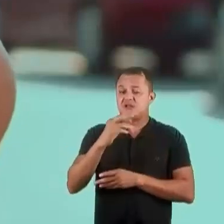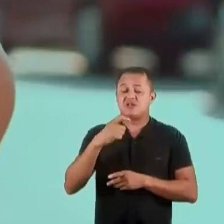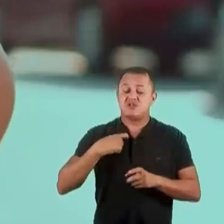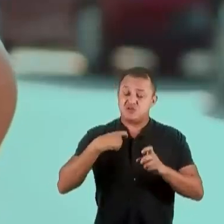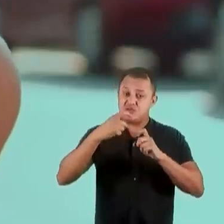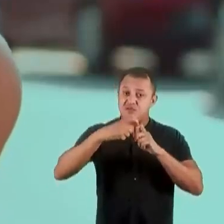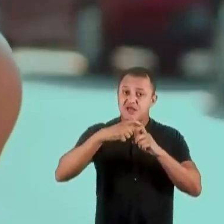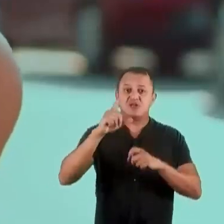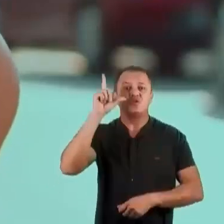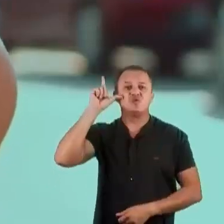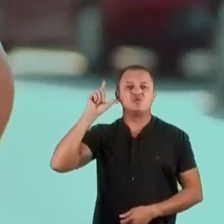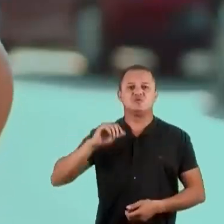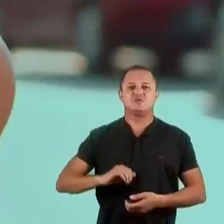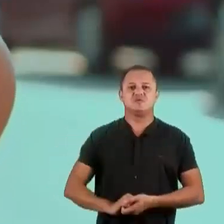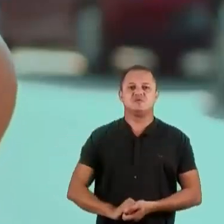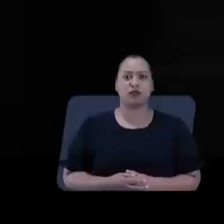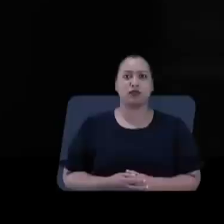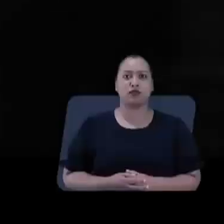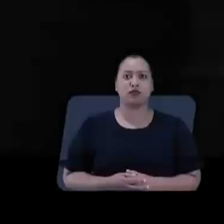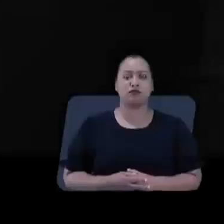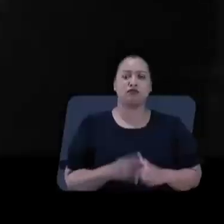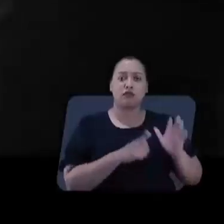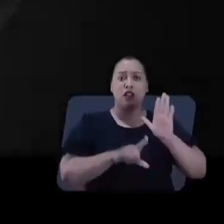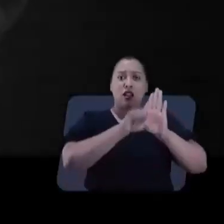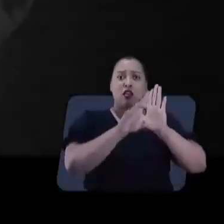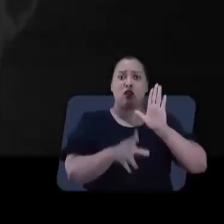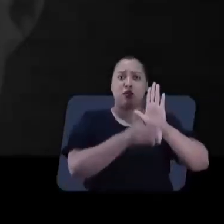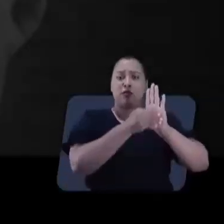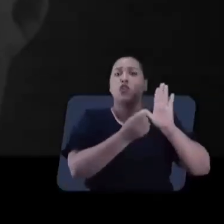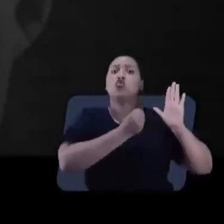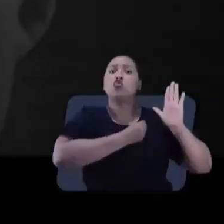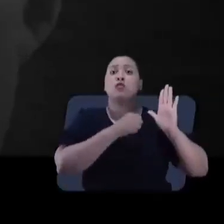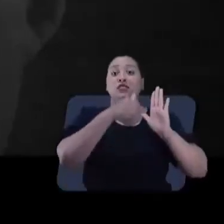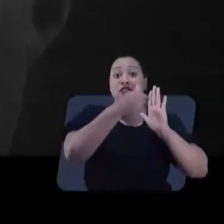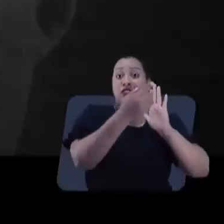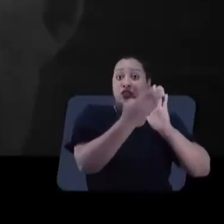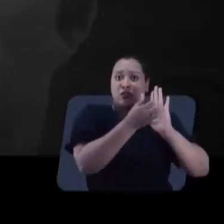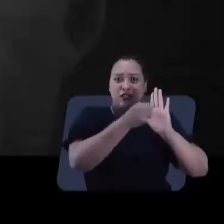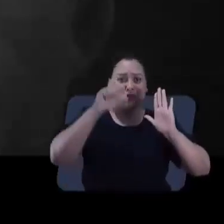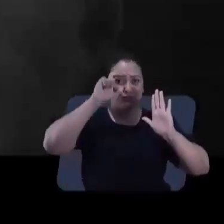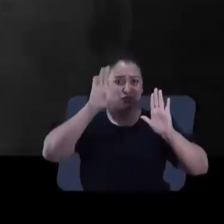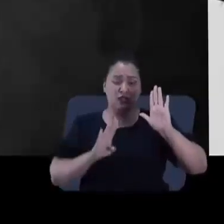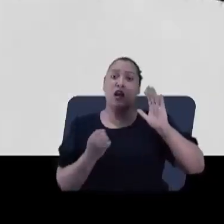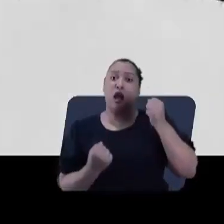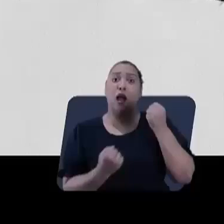tô votando no PT, eu tô votando no doutor Lúdio. Fotos de botelho com sorriso irônico.